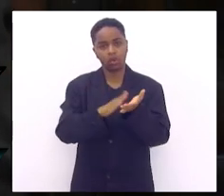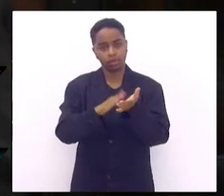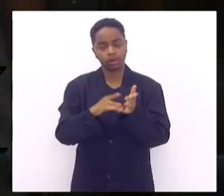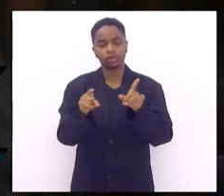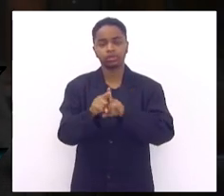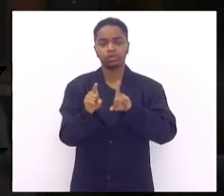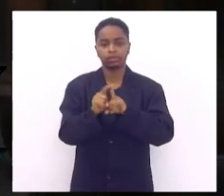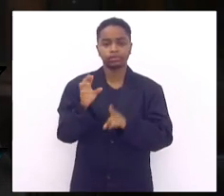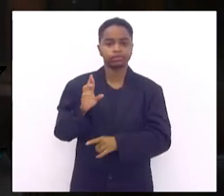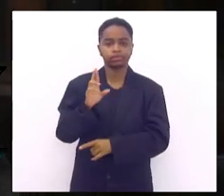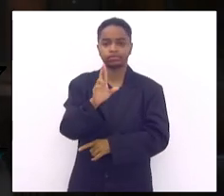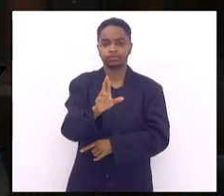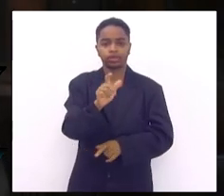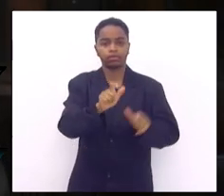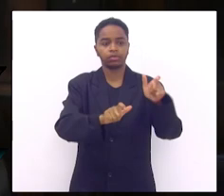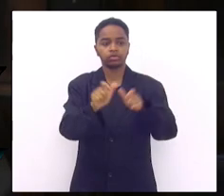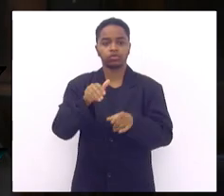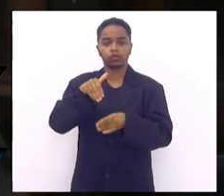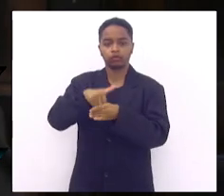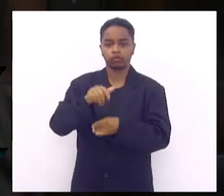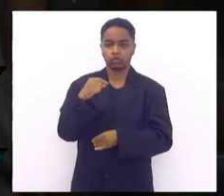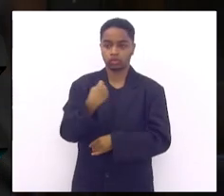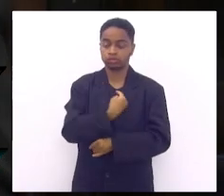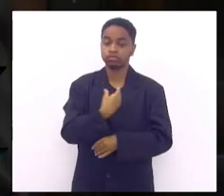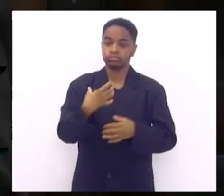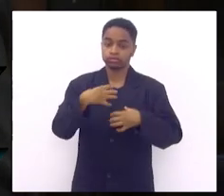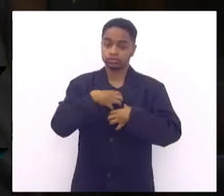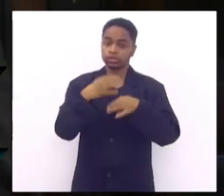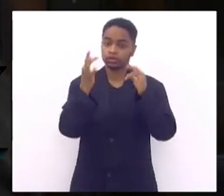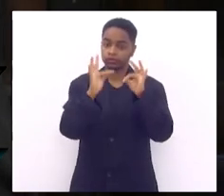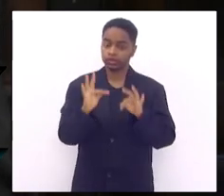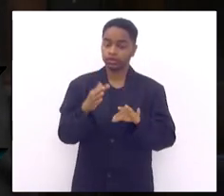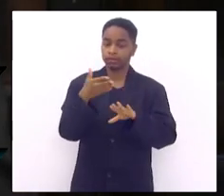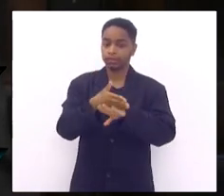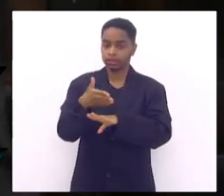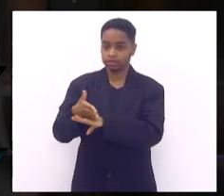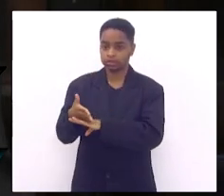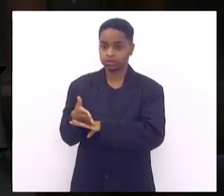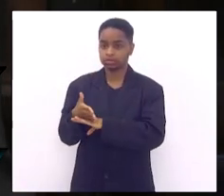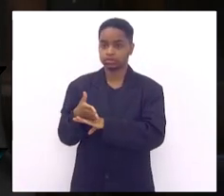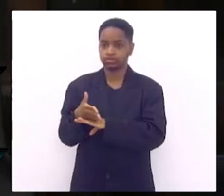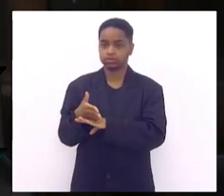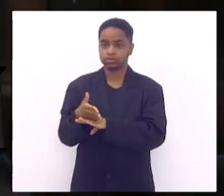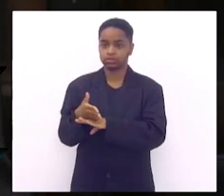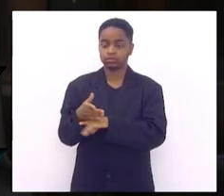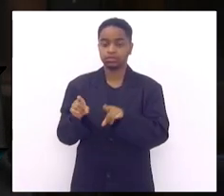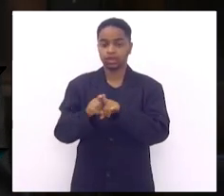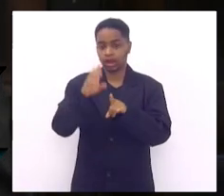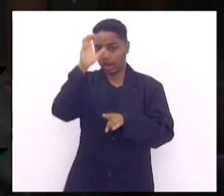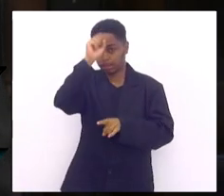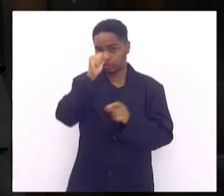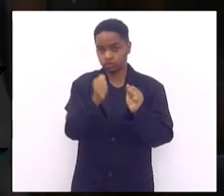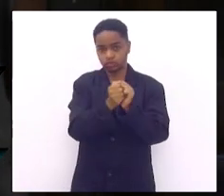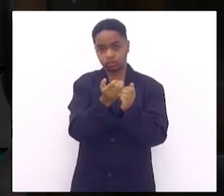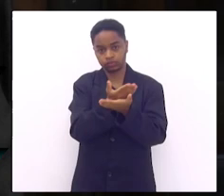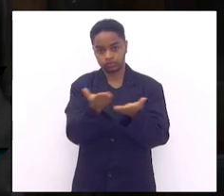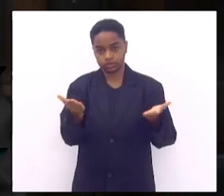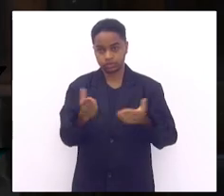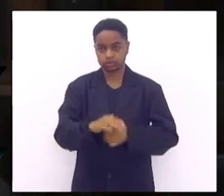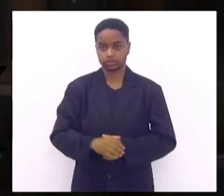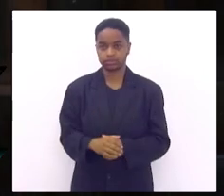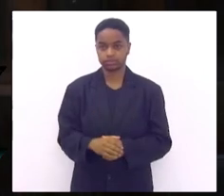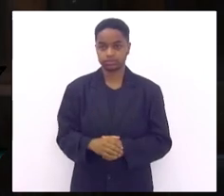representar quem nos botou aqui então fico muito feliz de estar participando e aprendendo cada vez mais com vocês